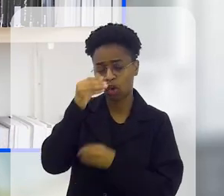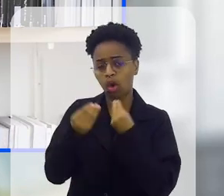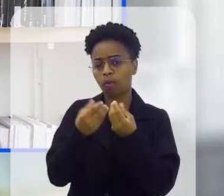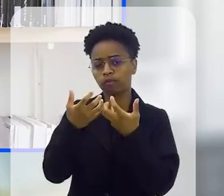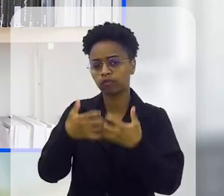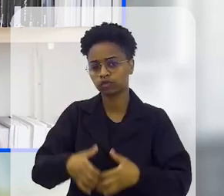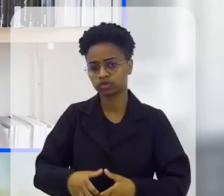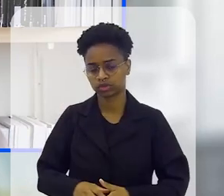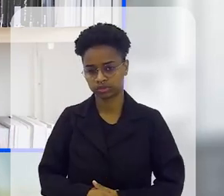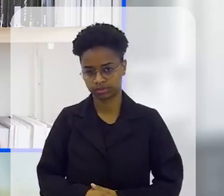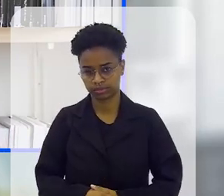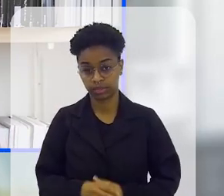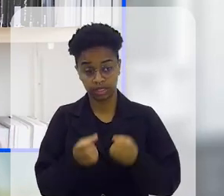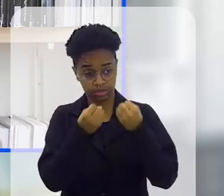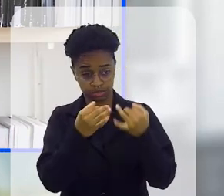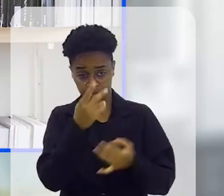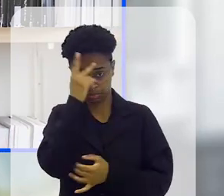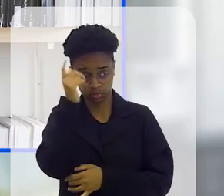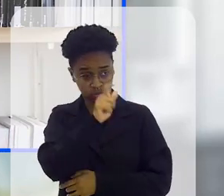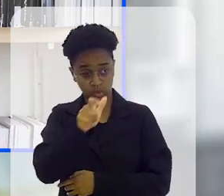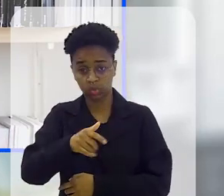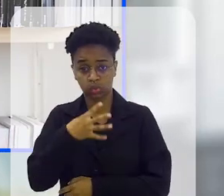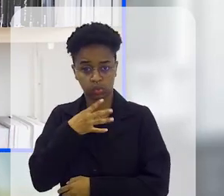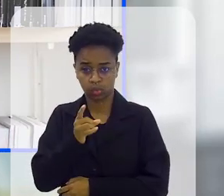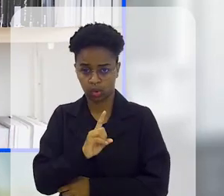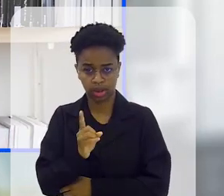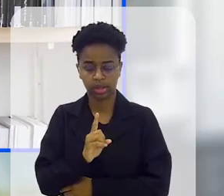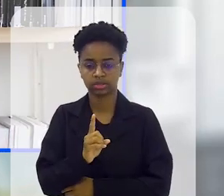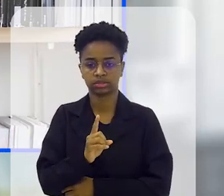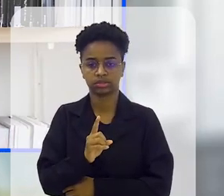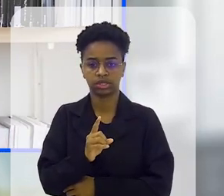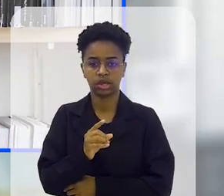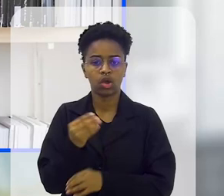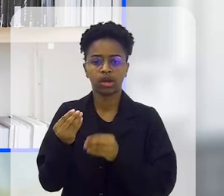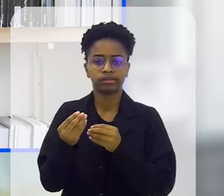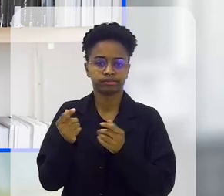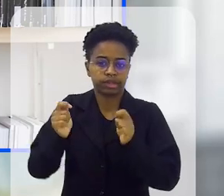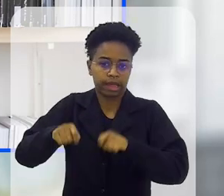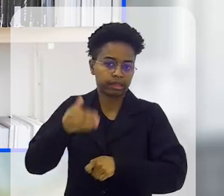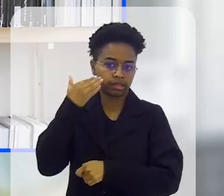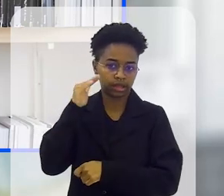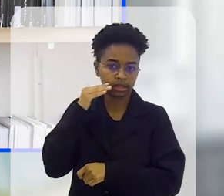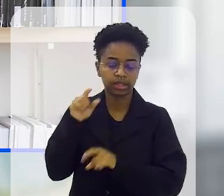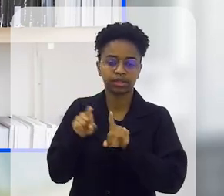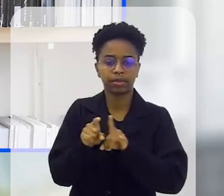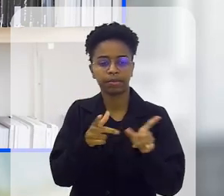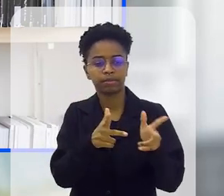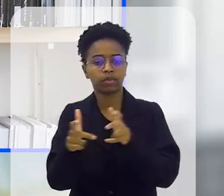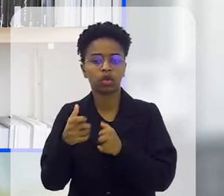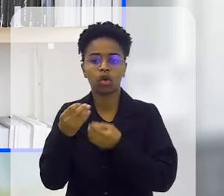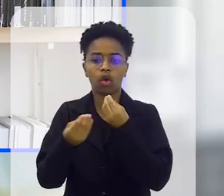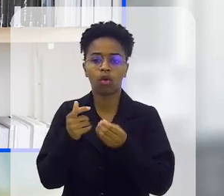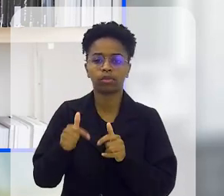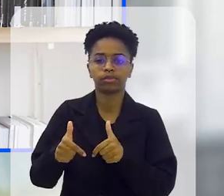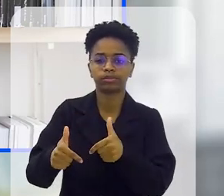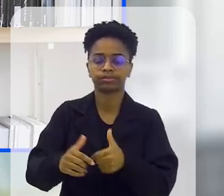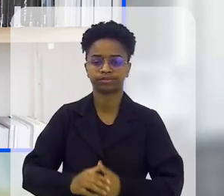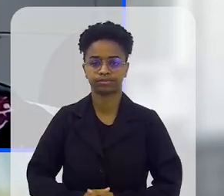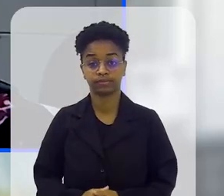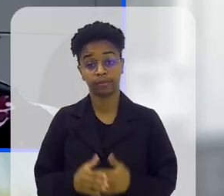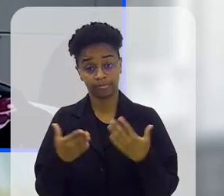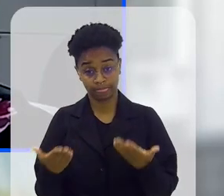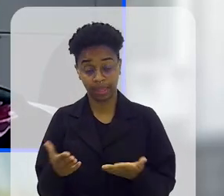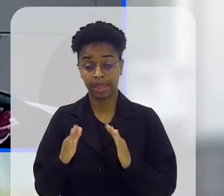hospitalares, como é que funciona para quem nunca ouviu falar da Casa Ronald McDonald, poder entender e vislumbrar como é que é feito o trabalho de vocês?